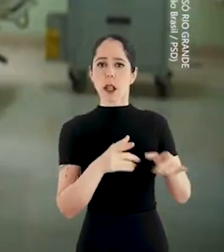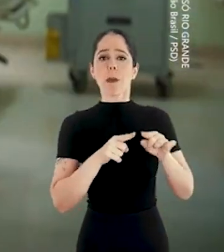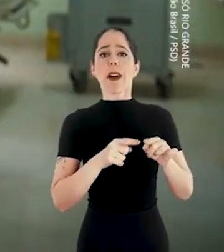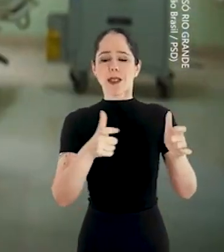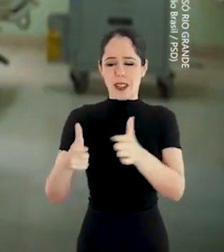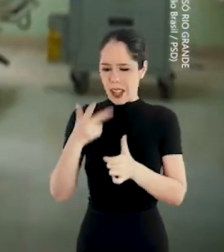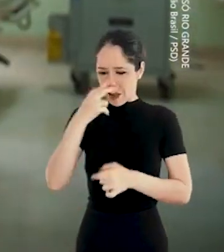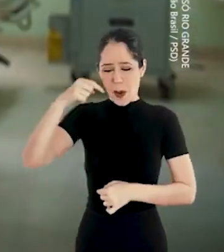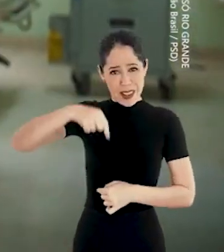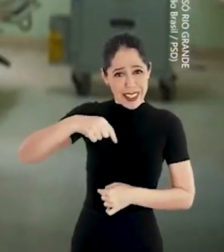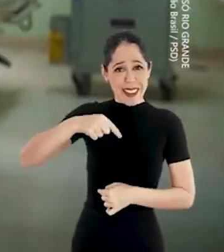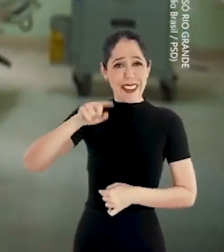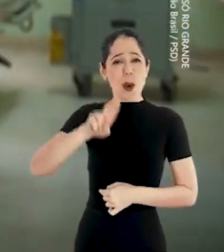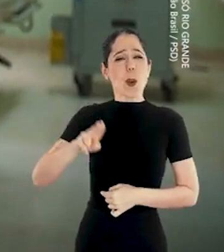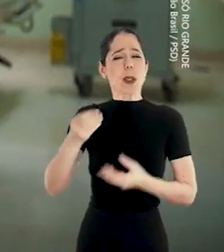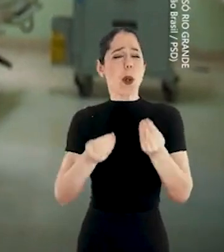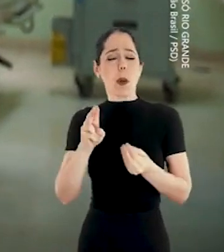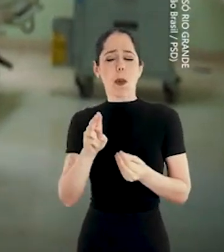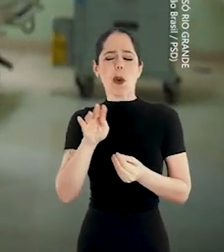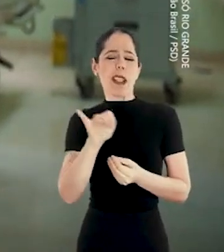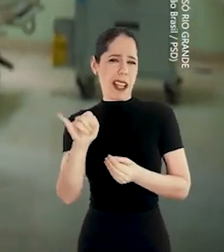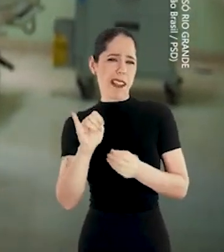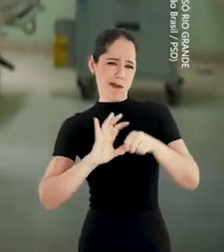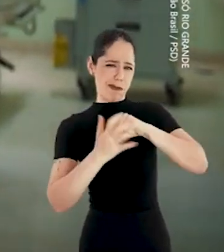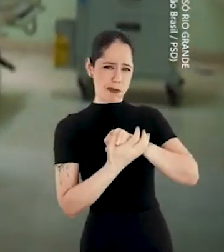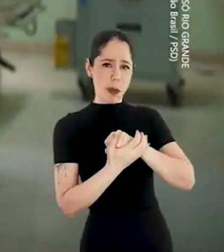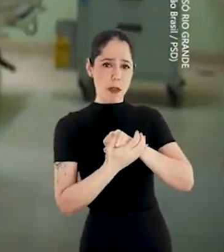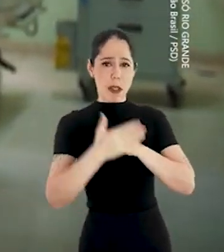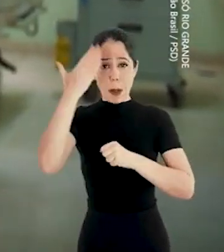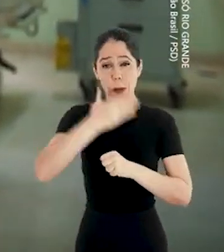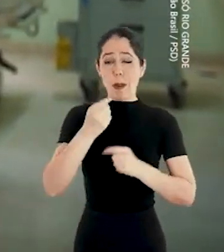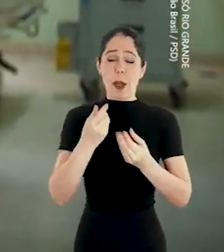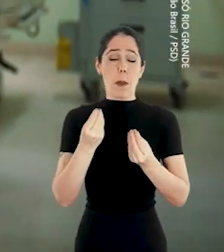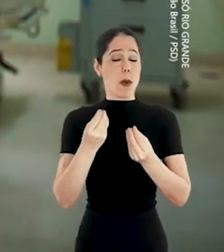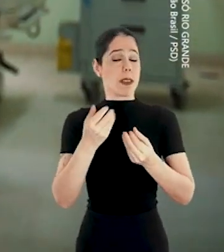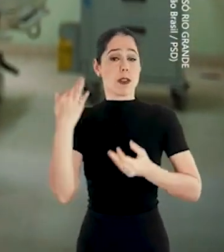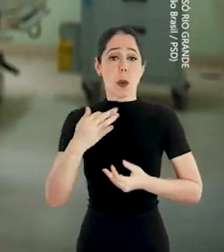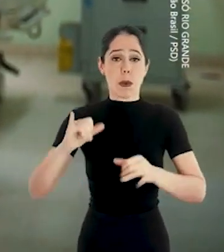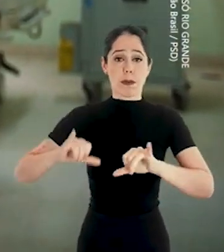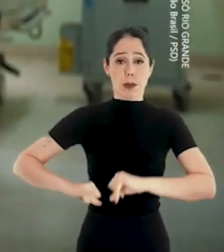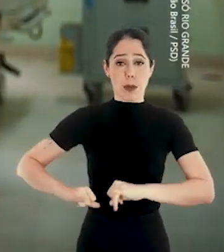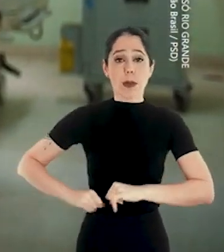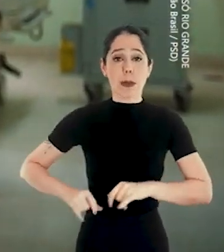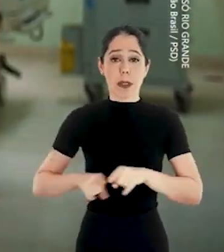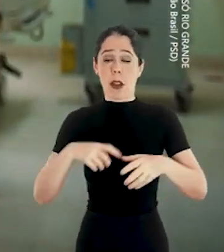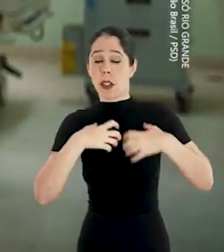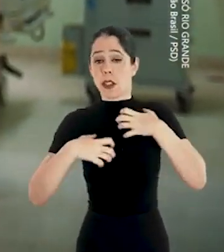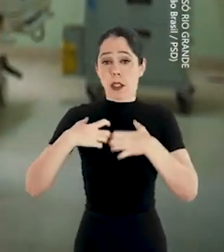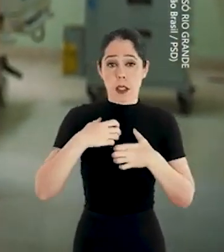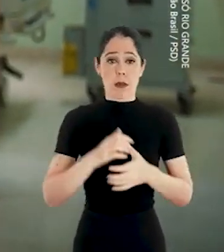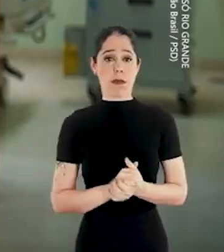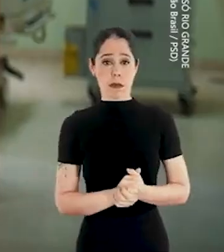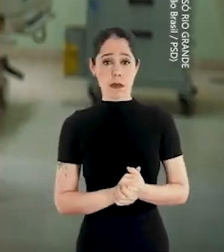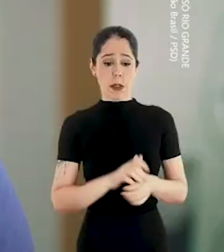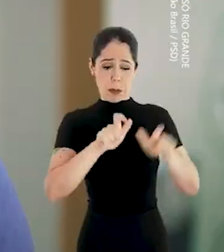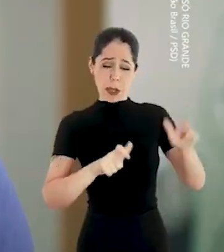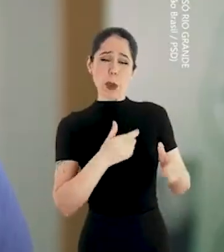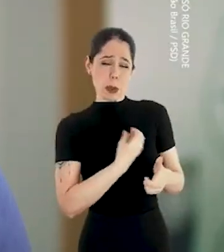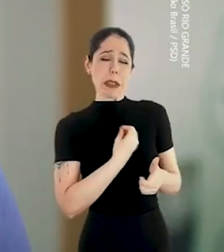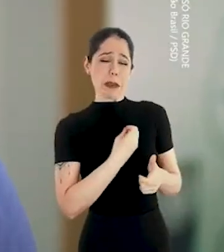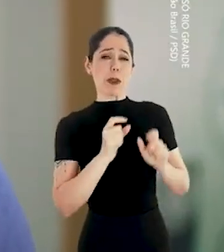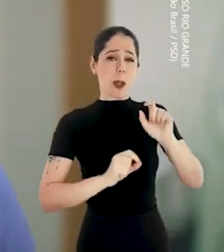Mas espaços como esse, que serviram de UTI Covid, testemunharam dor, sofrimento e angústia.